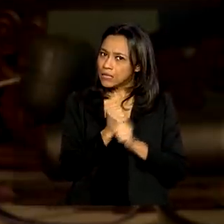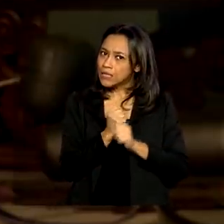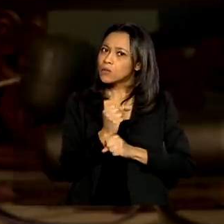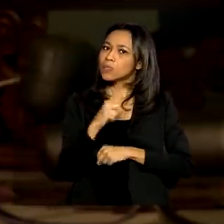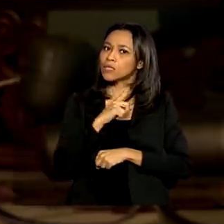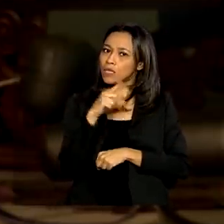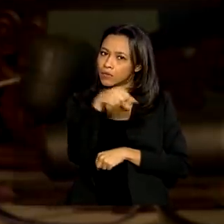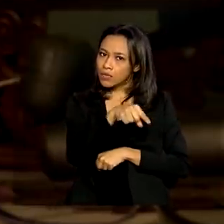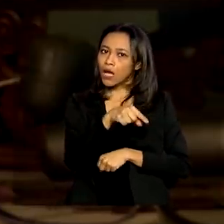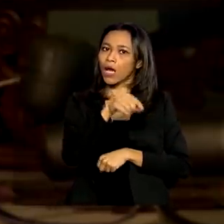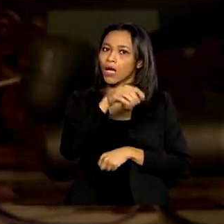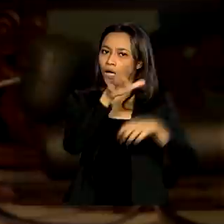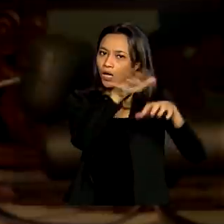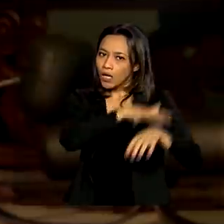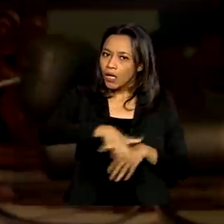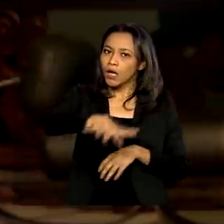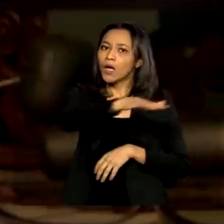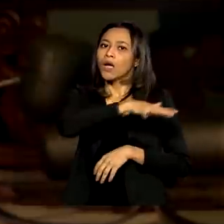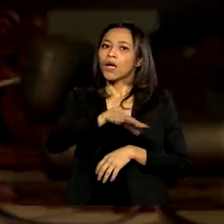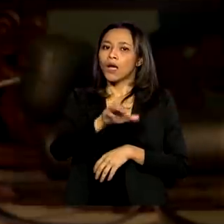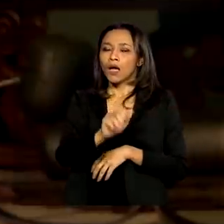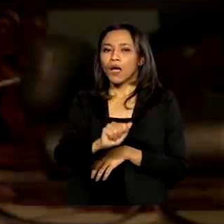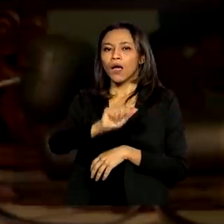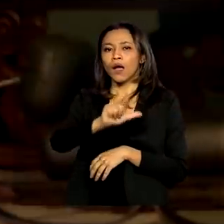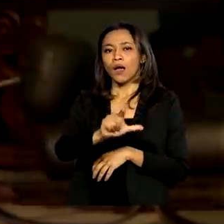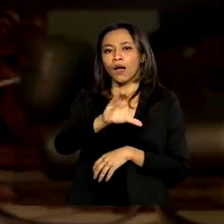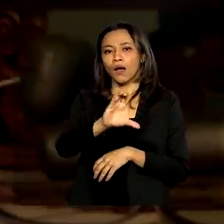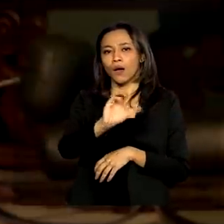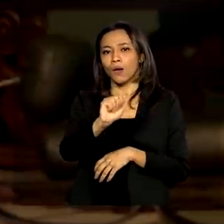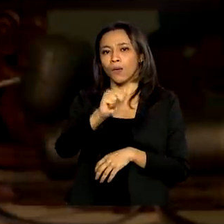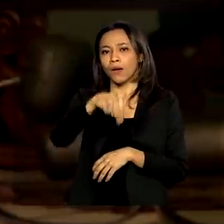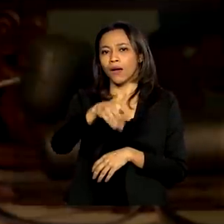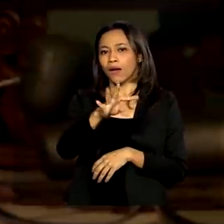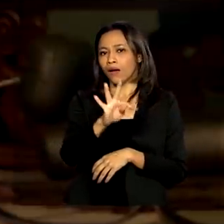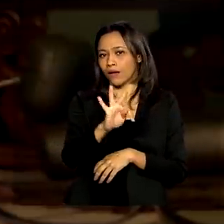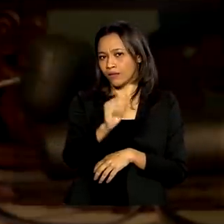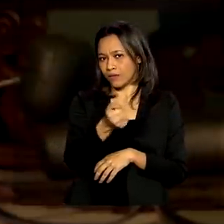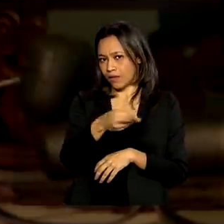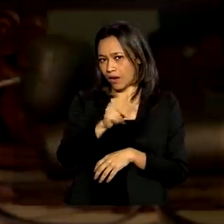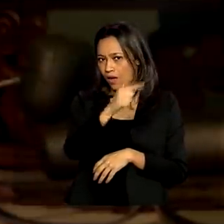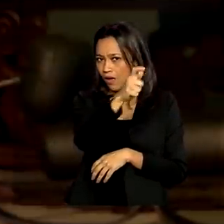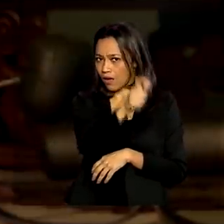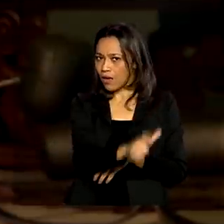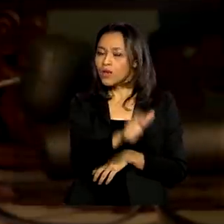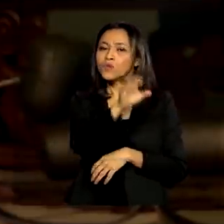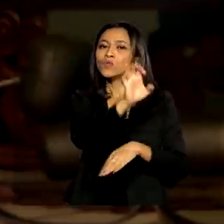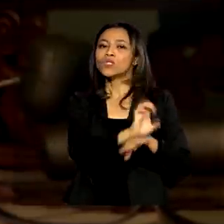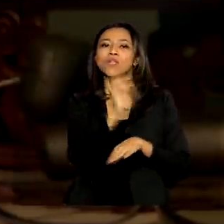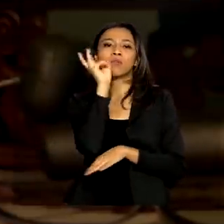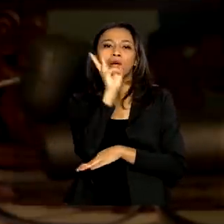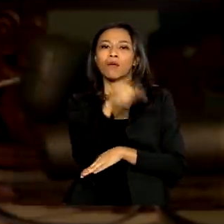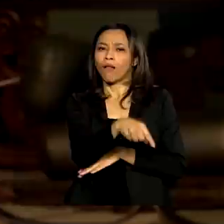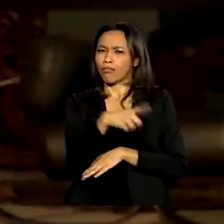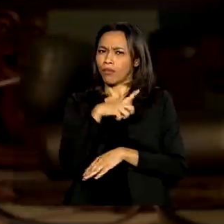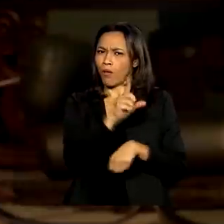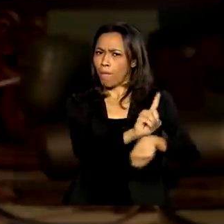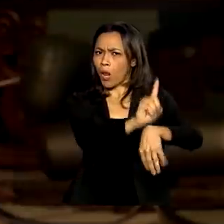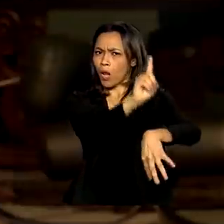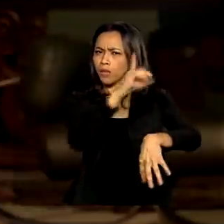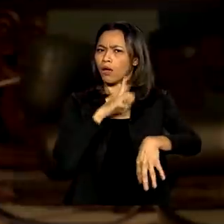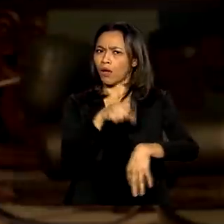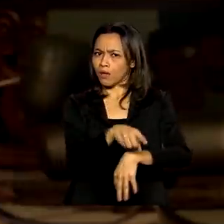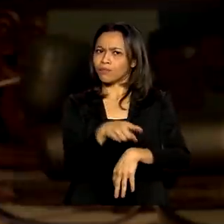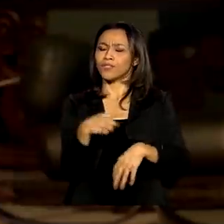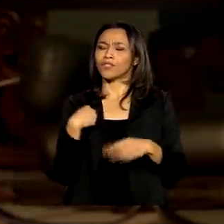base, né, o Centro de Lançamento de Alcântara, lá na cidade de Alcântara, e sempre com essa expectativa de, literalmente,